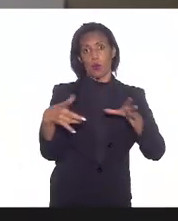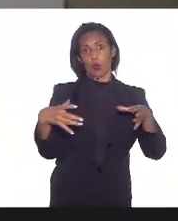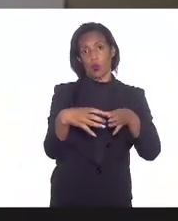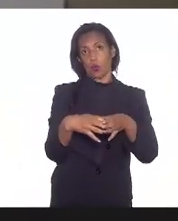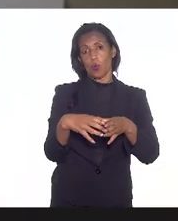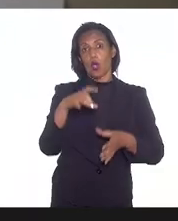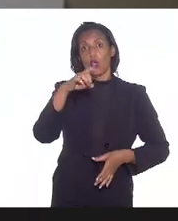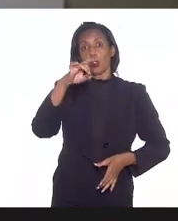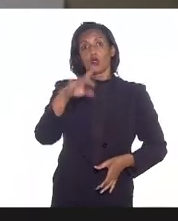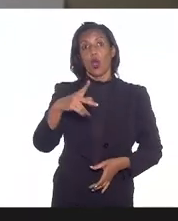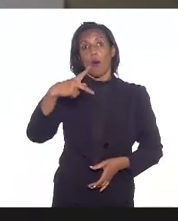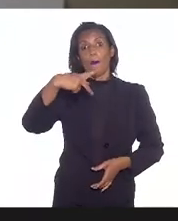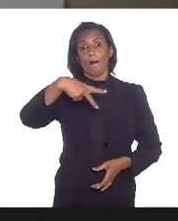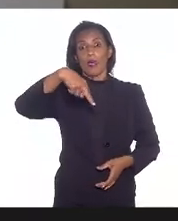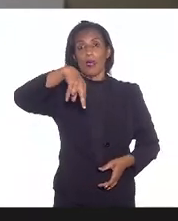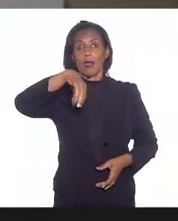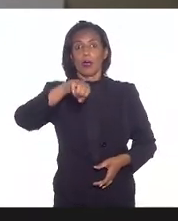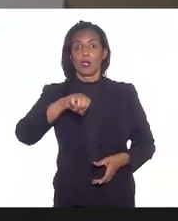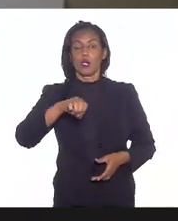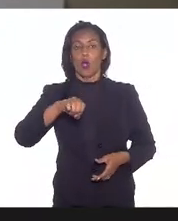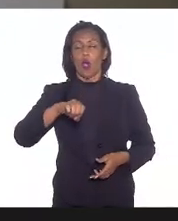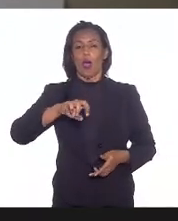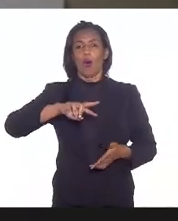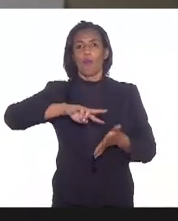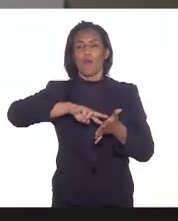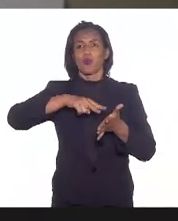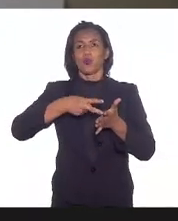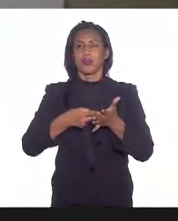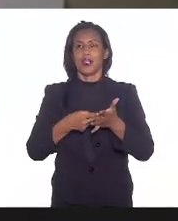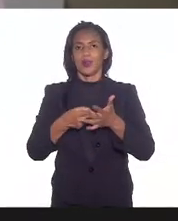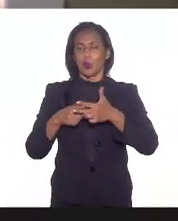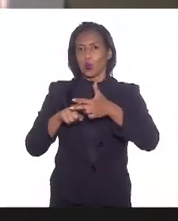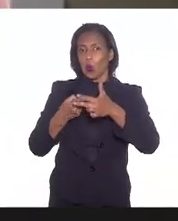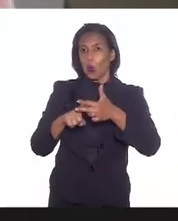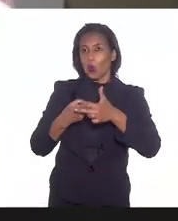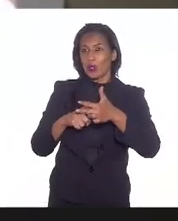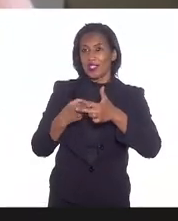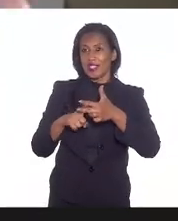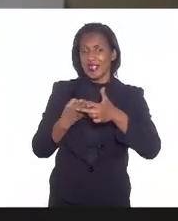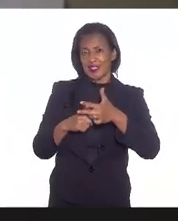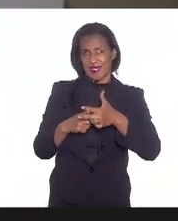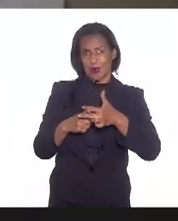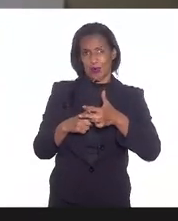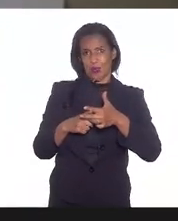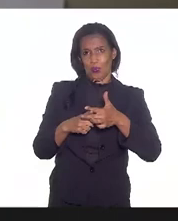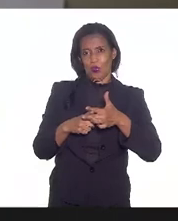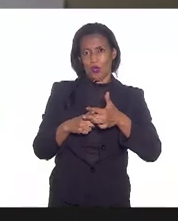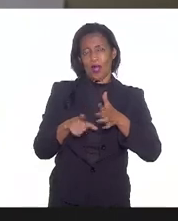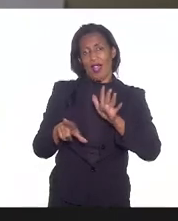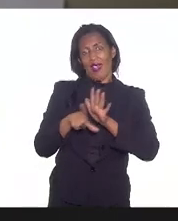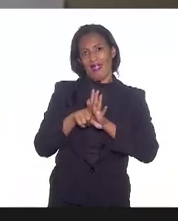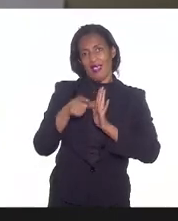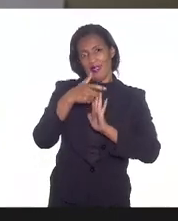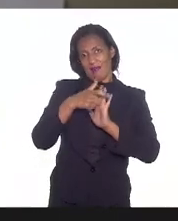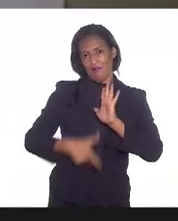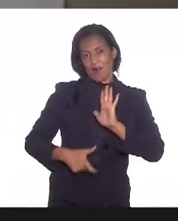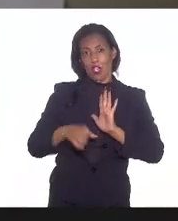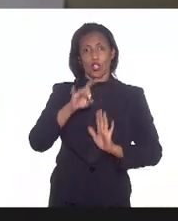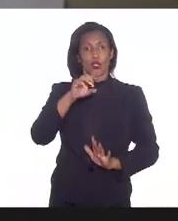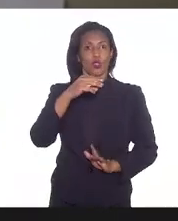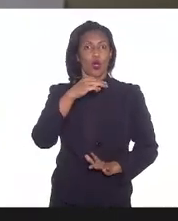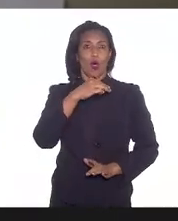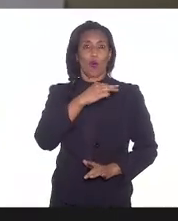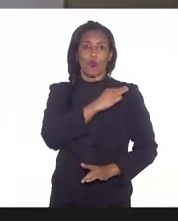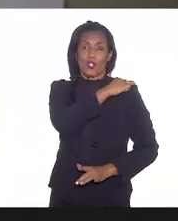PNO sendo alterado ou só o Ministério da Saúde a CIT tomando essa decisão não tem como a gente modificar isso em âmbito